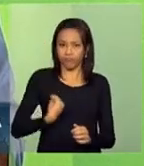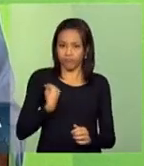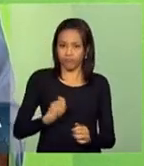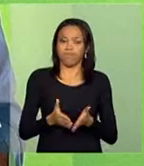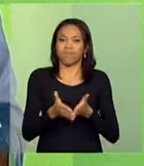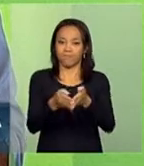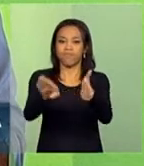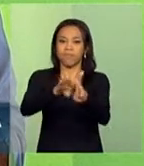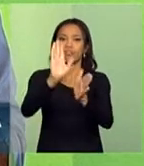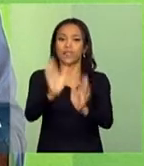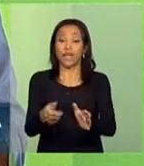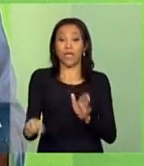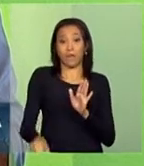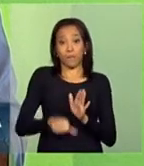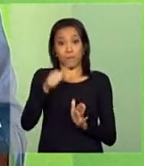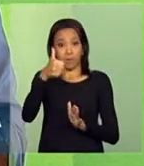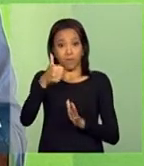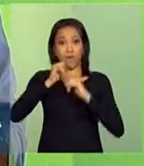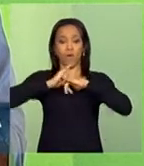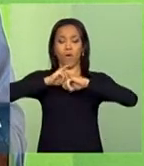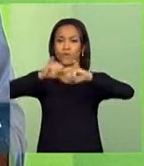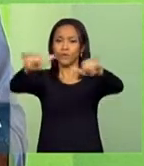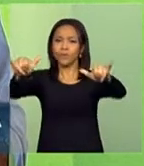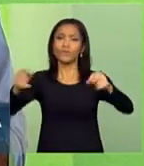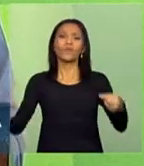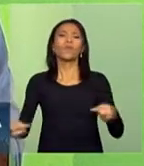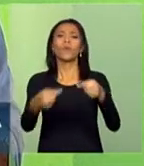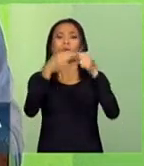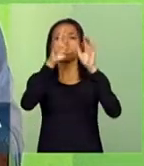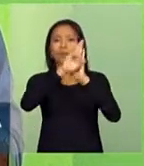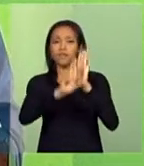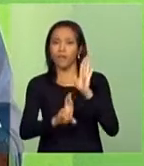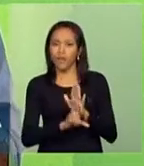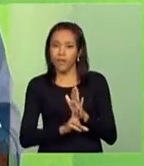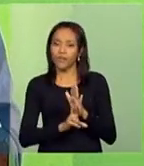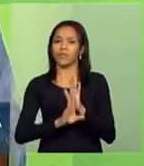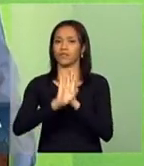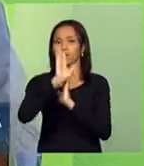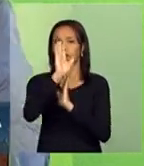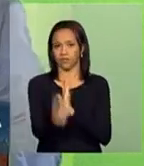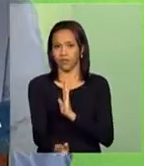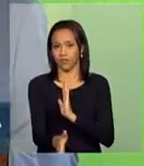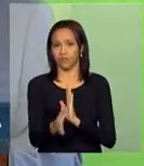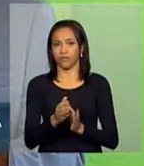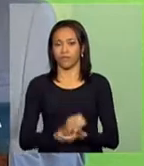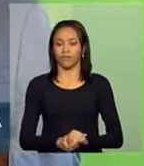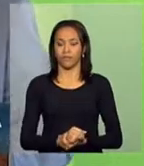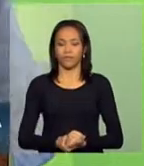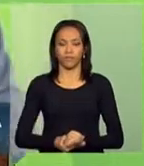este primeiro anúncio, de acordo com a nova legislação portuária brasileira.